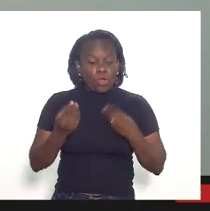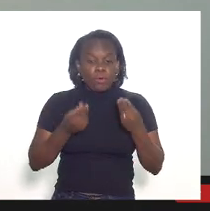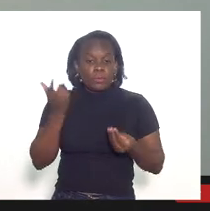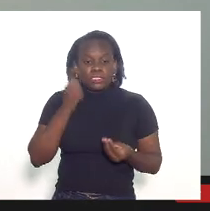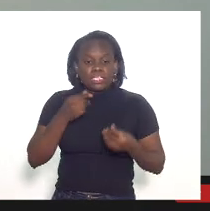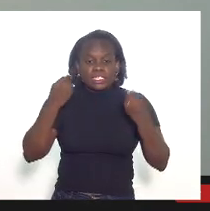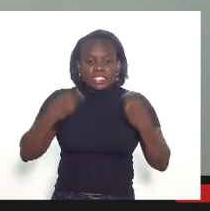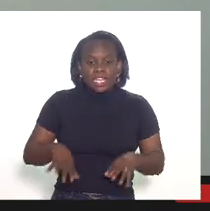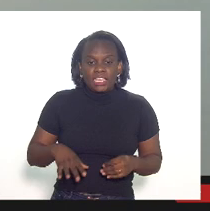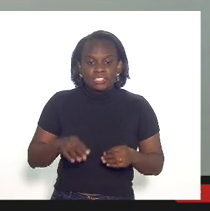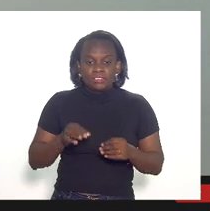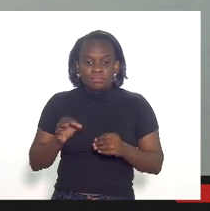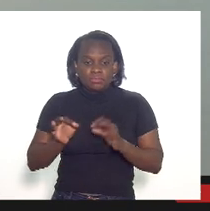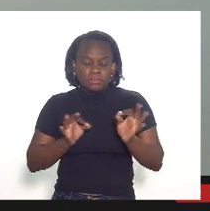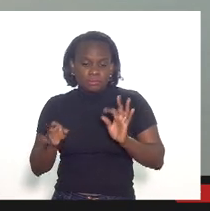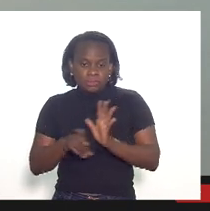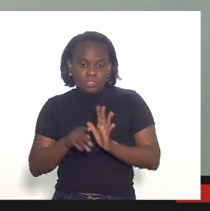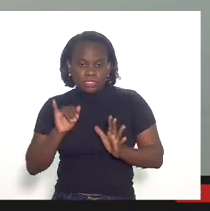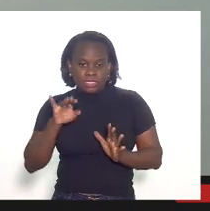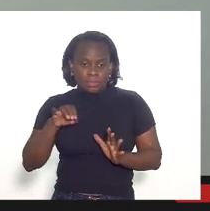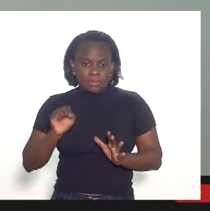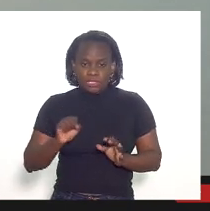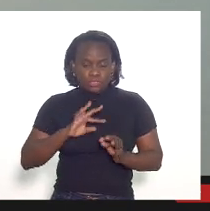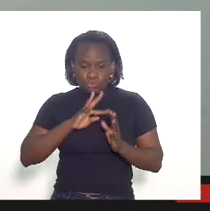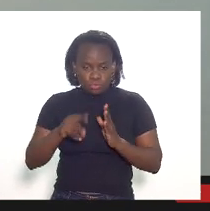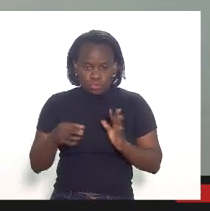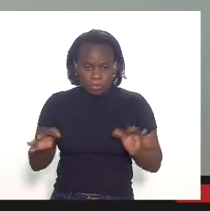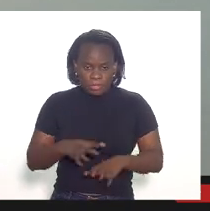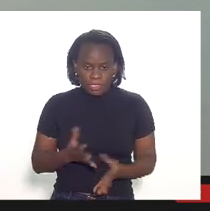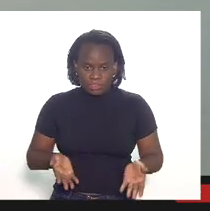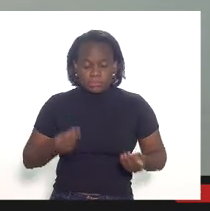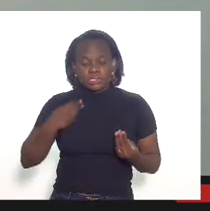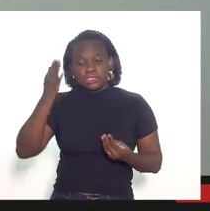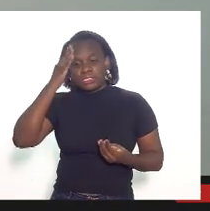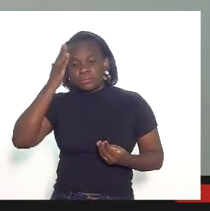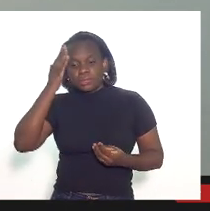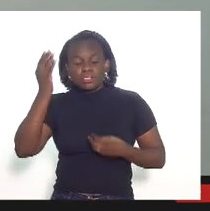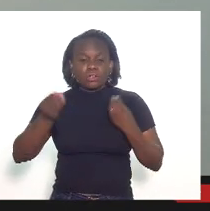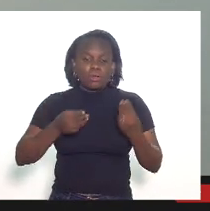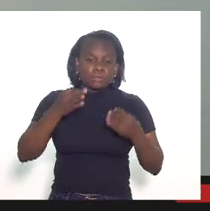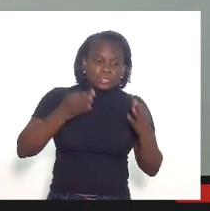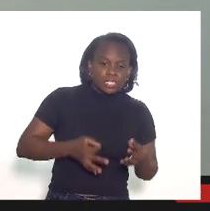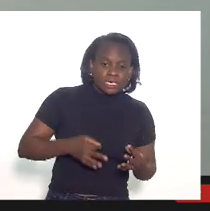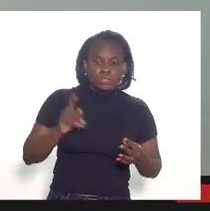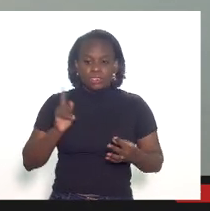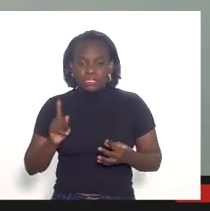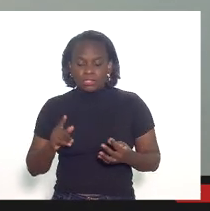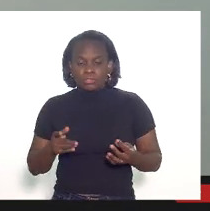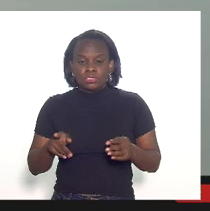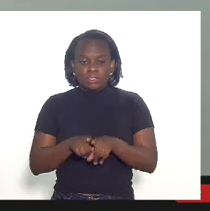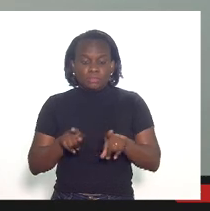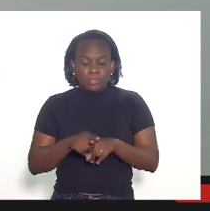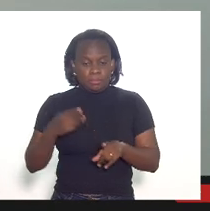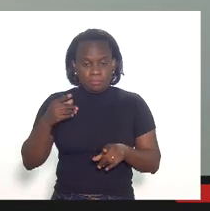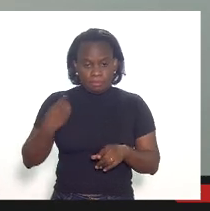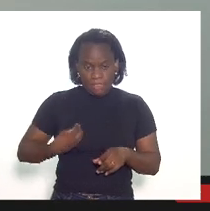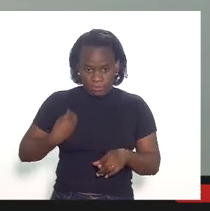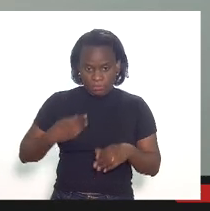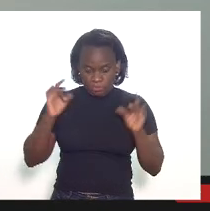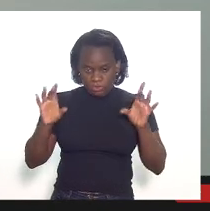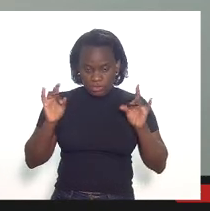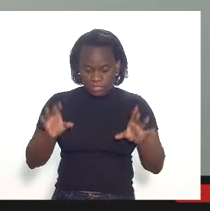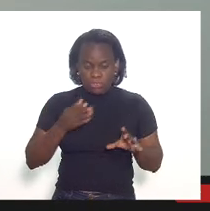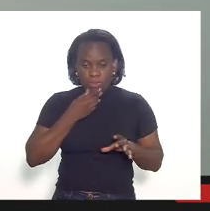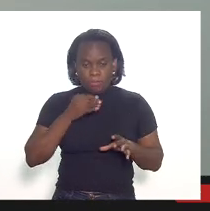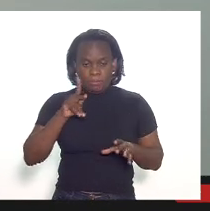os gastos pré-operacionais do ponto de vista ICMS era tudo tomado então nós tínhamos que saber quando é que é devido quando é devido outra coisa nas participações especiais o